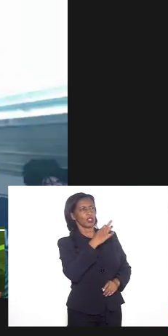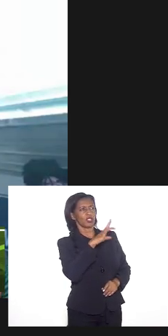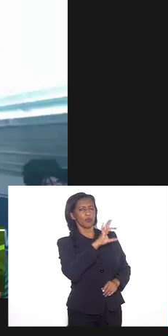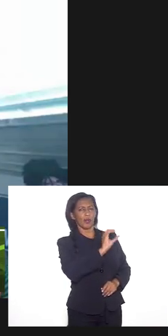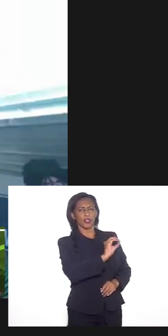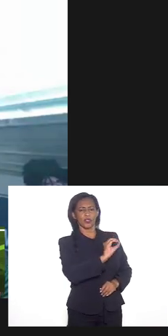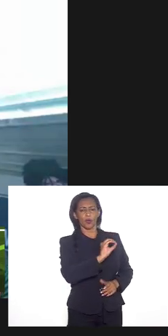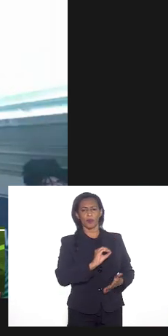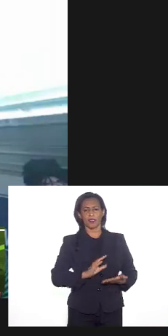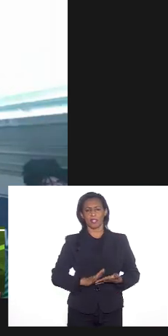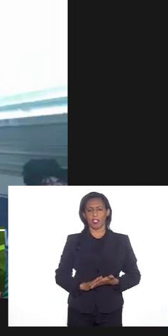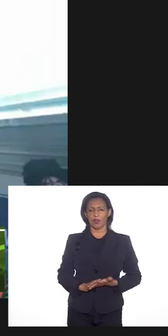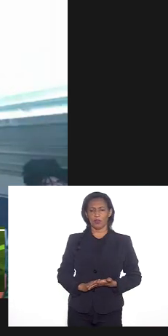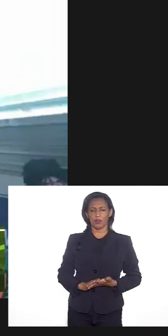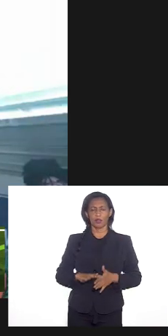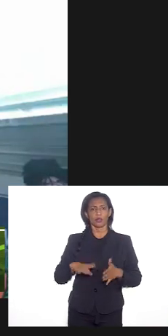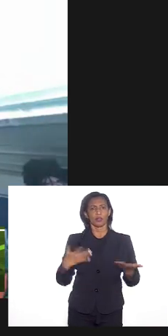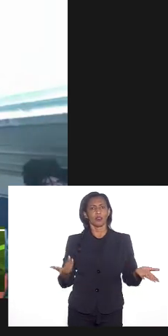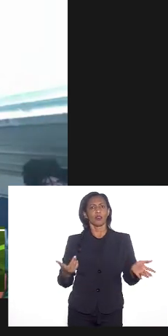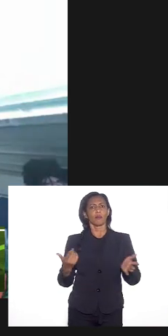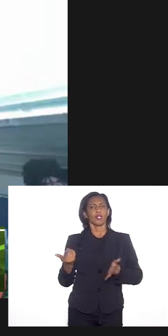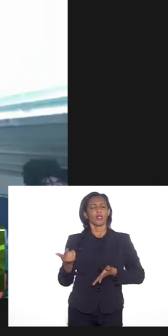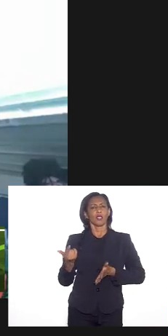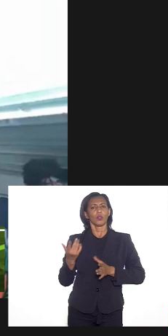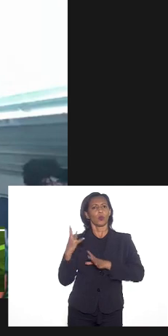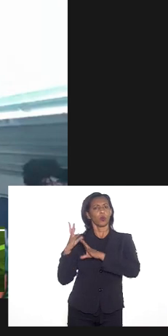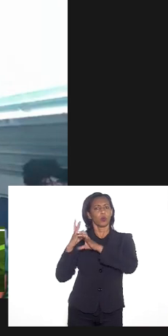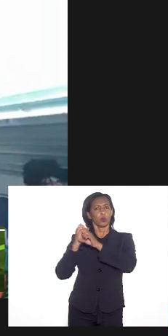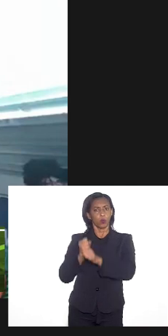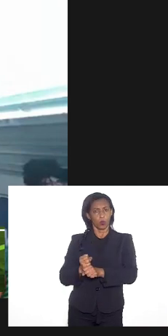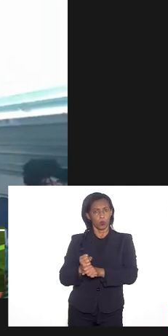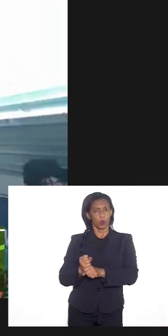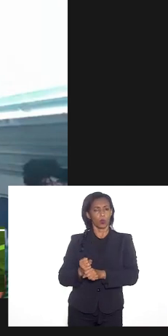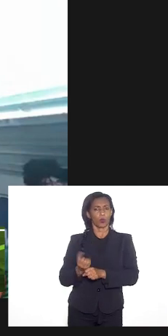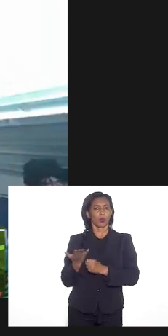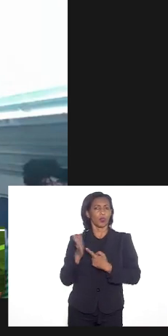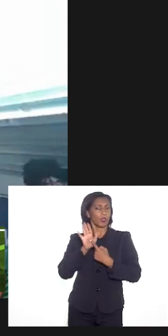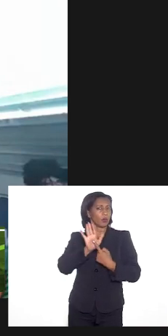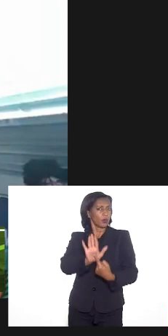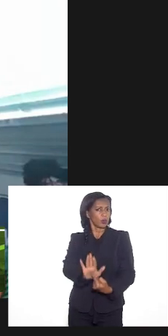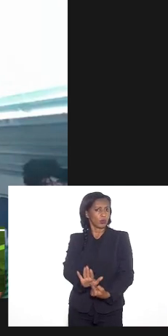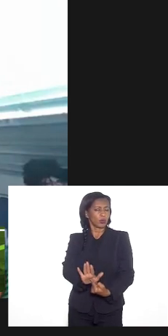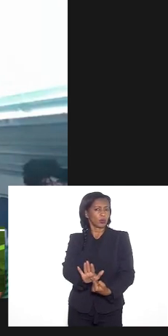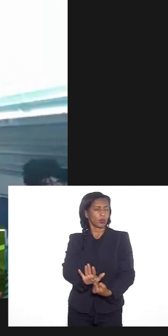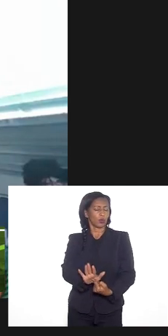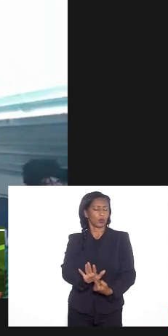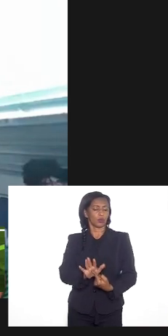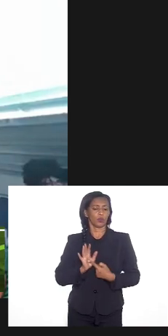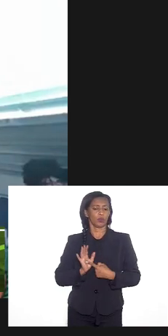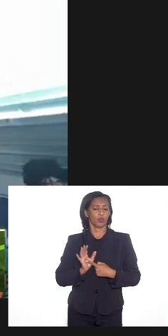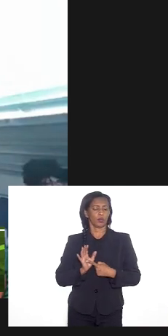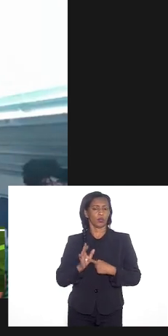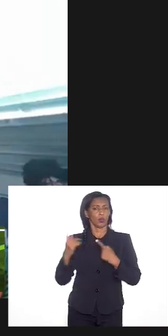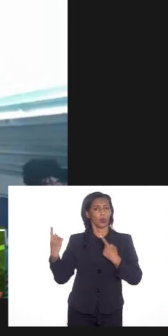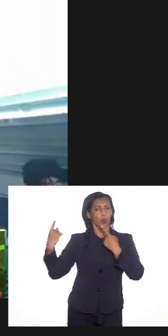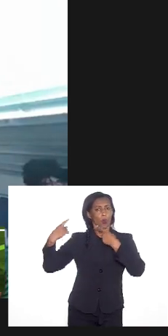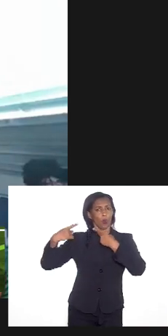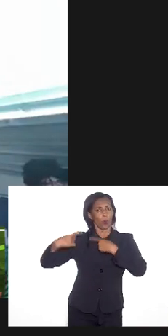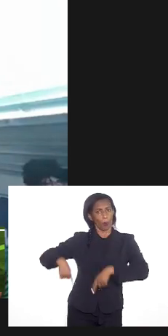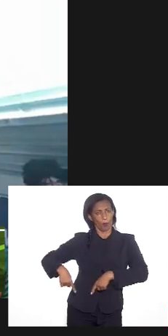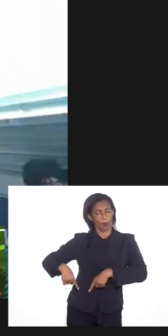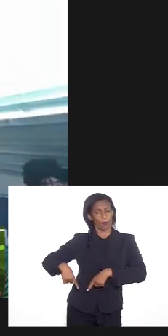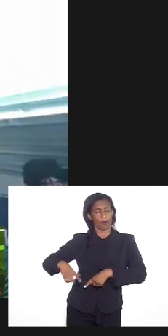no que tange ao levantamento que ele apresentou em termos de combatividade